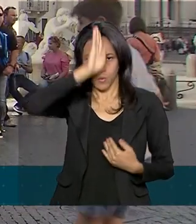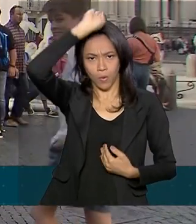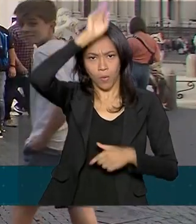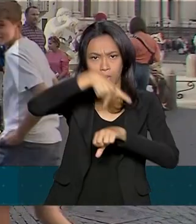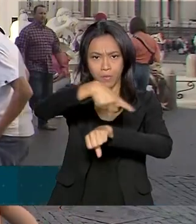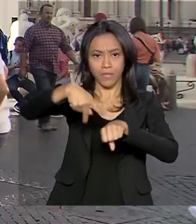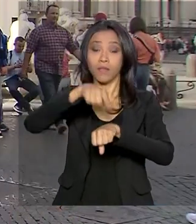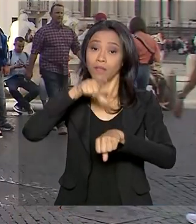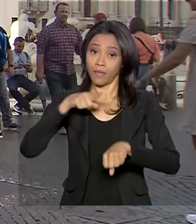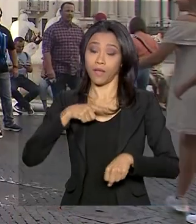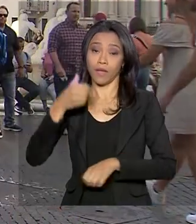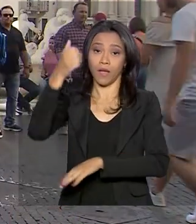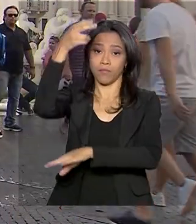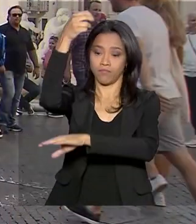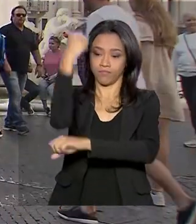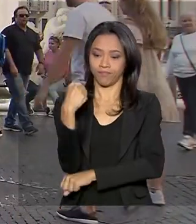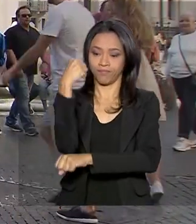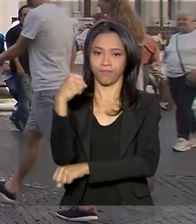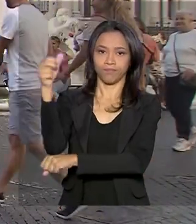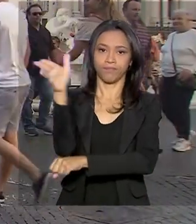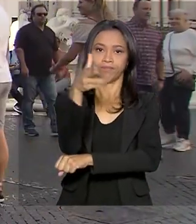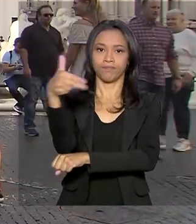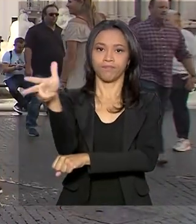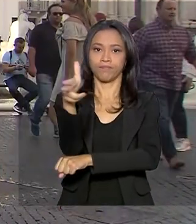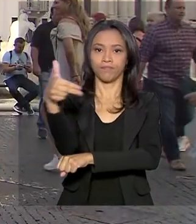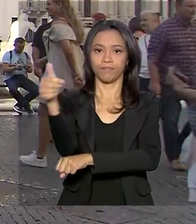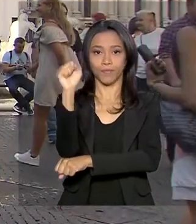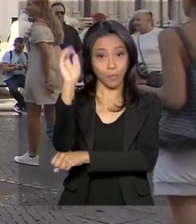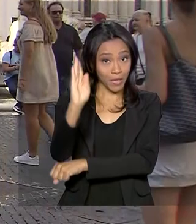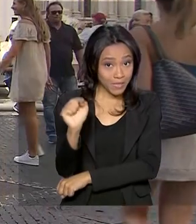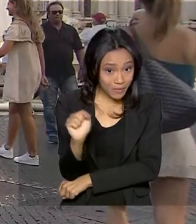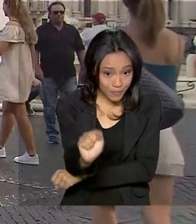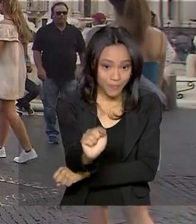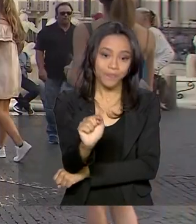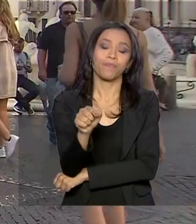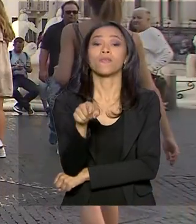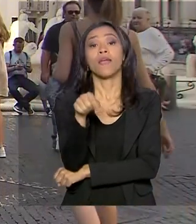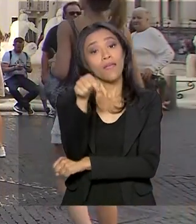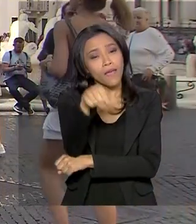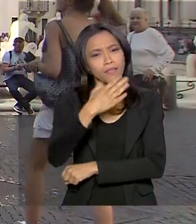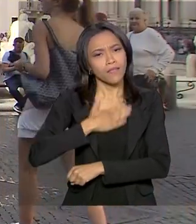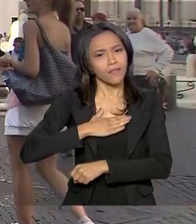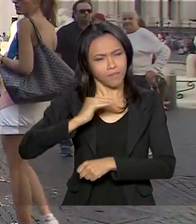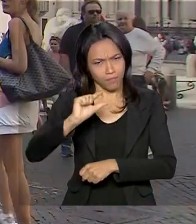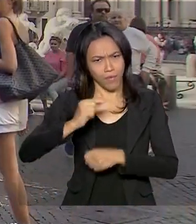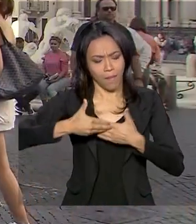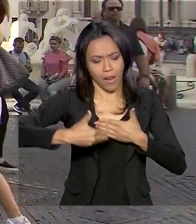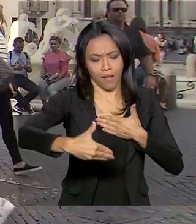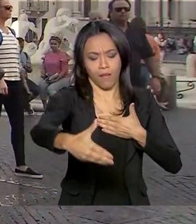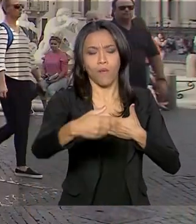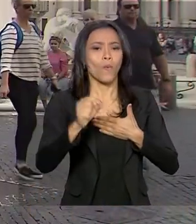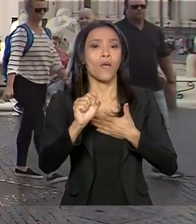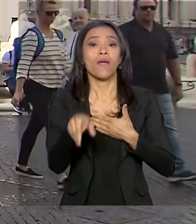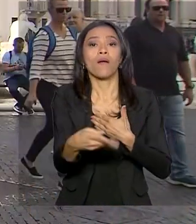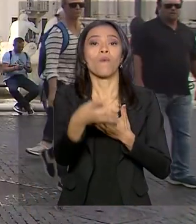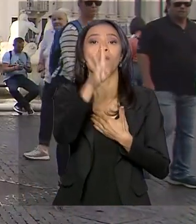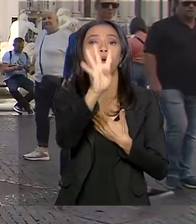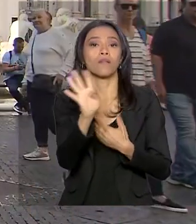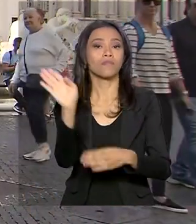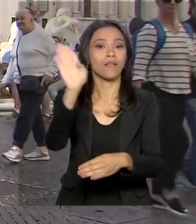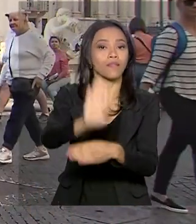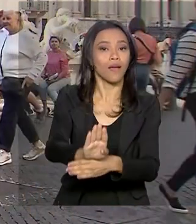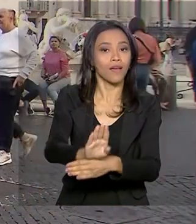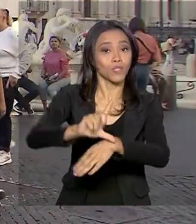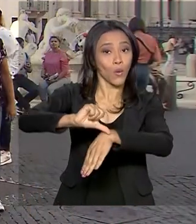a Embaixada do Brasil. E é justamente nesse prédio brasileiro, aqui na Itália, que logo mais às 4 horas da tarde, horário